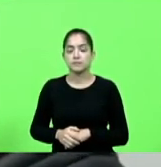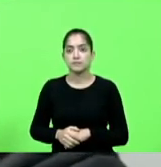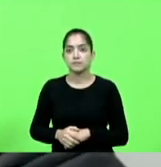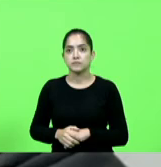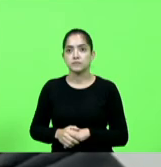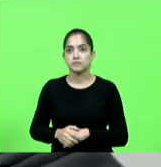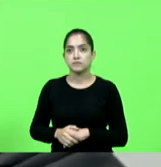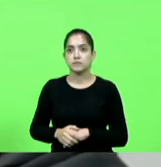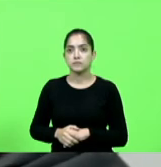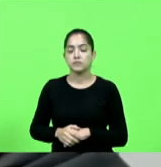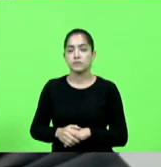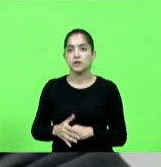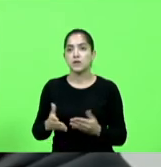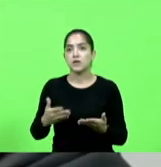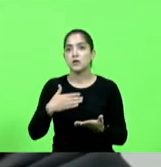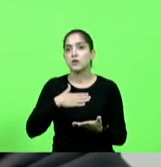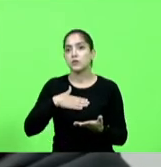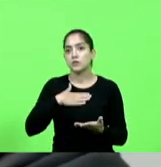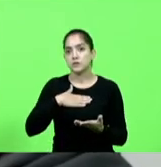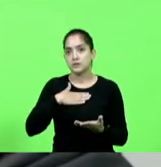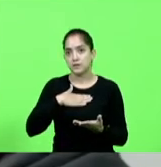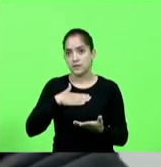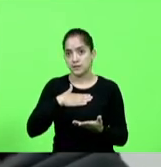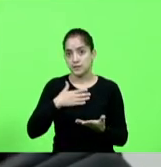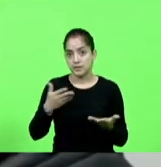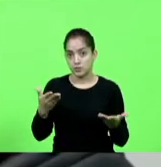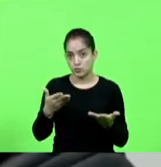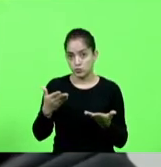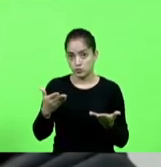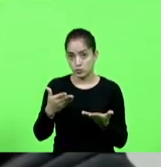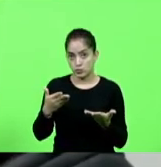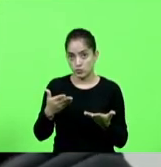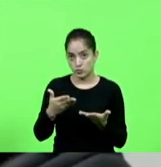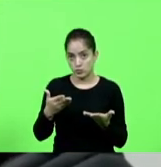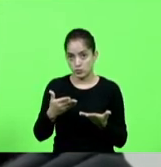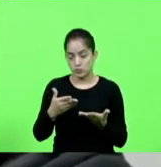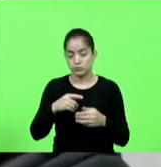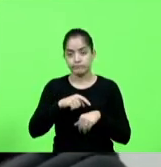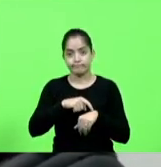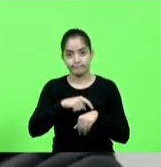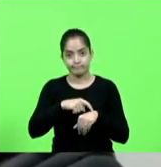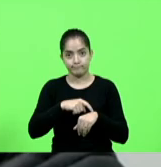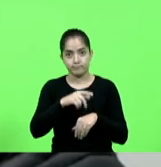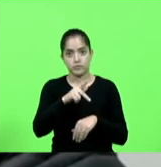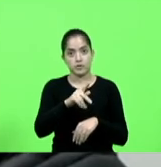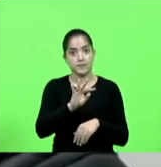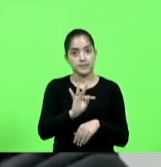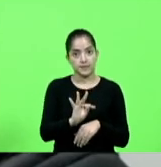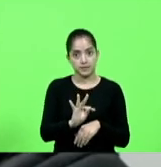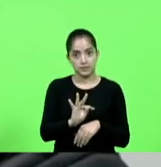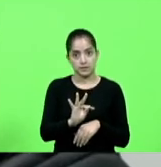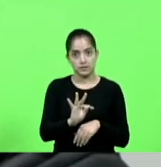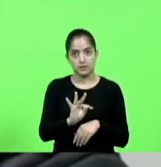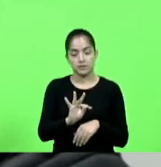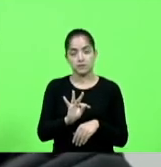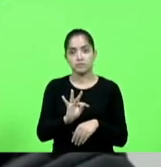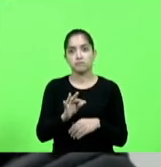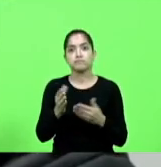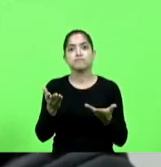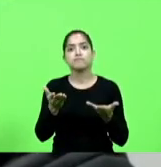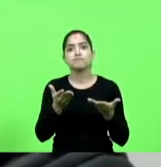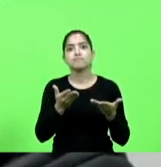gostaria gostaria a tarde de hoje no horário do PT trazer